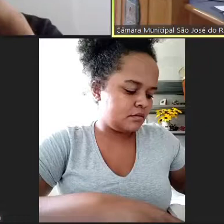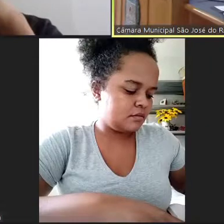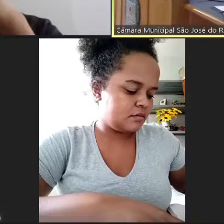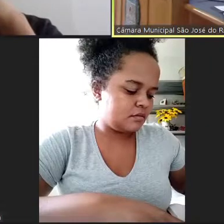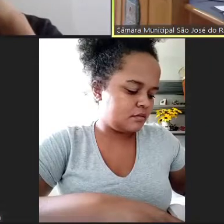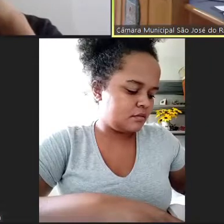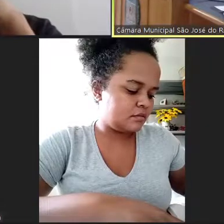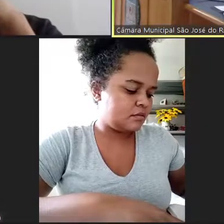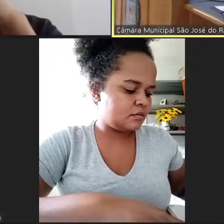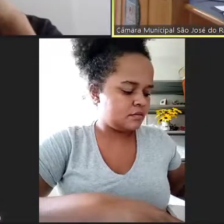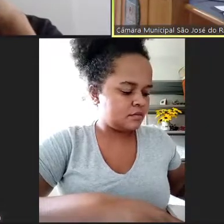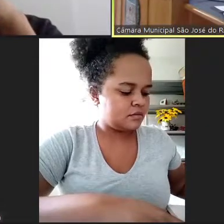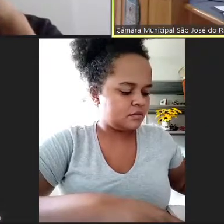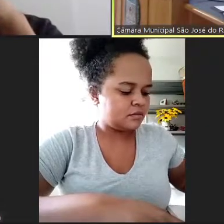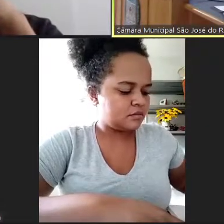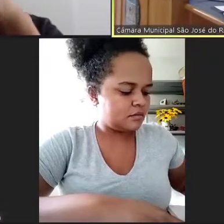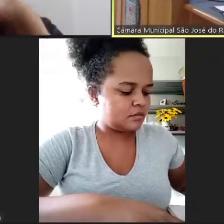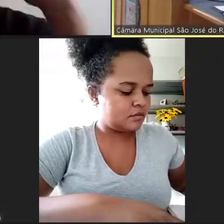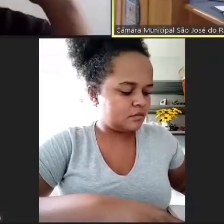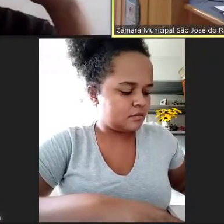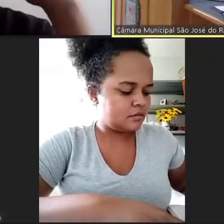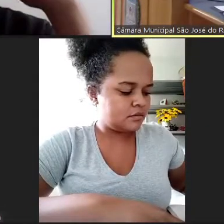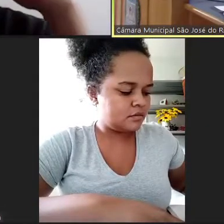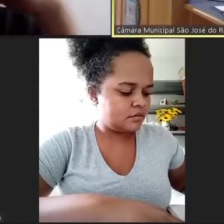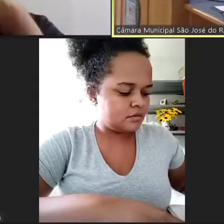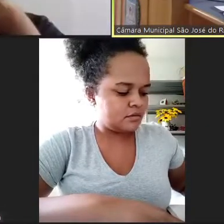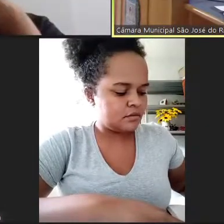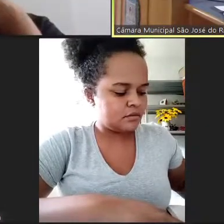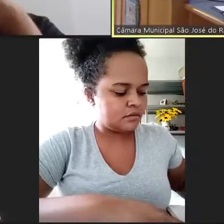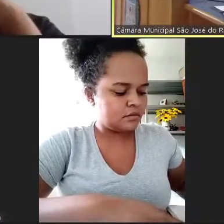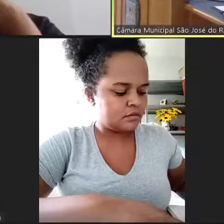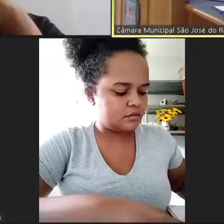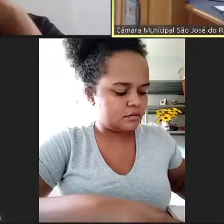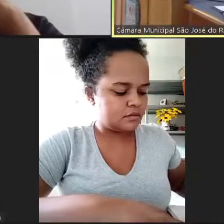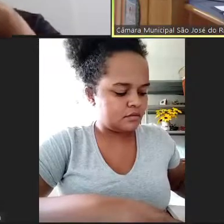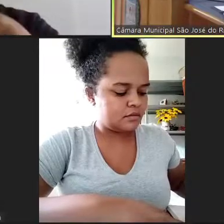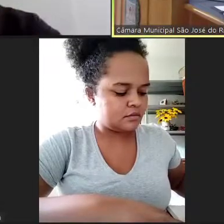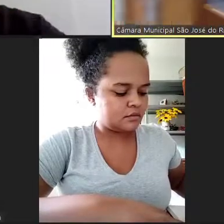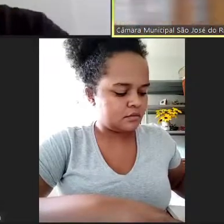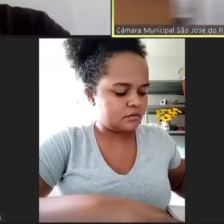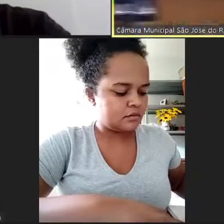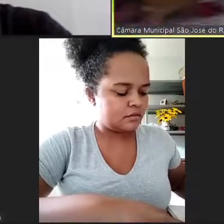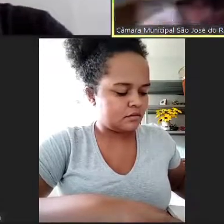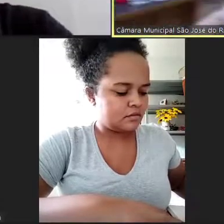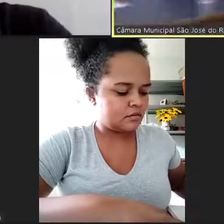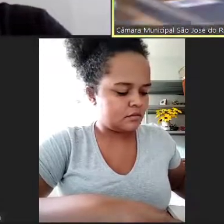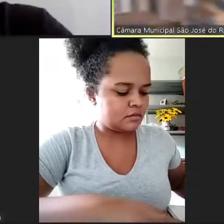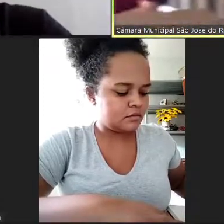Requerimento 235 está em discussão. Com a palavra, vereador autor, o Eduardo Ramos.